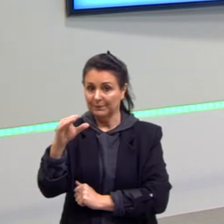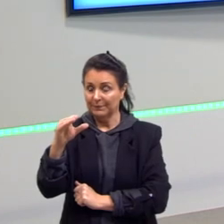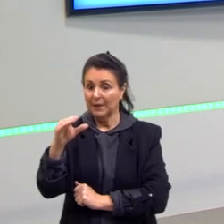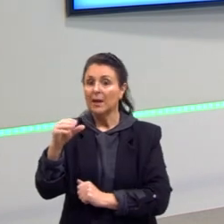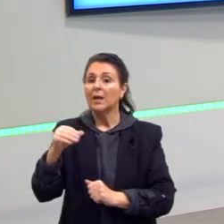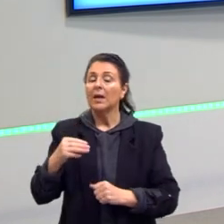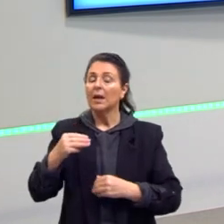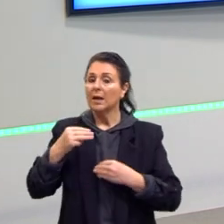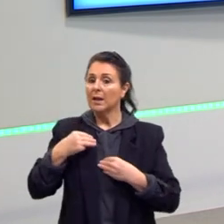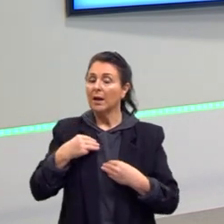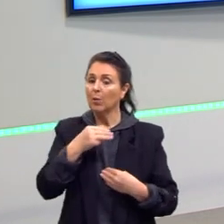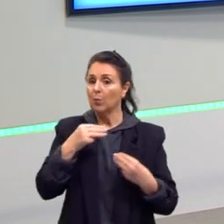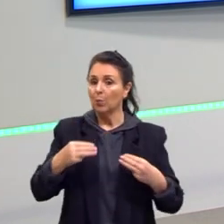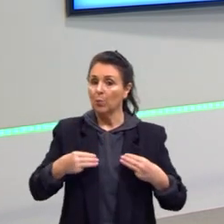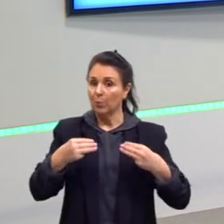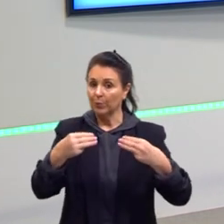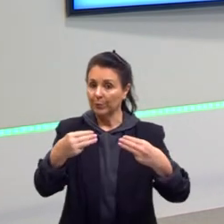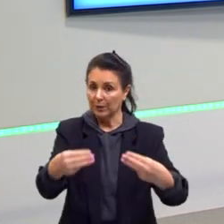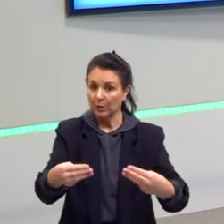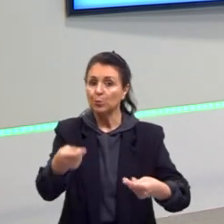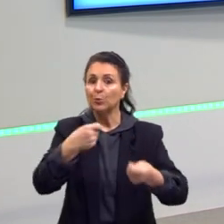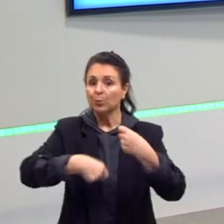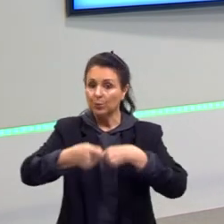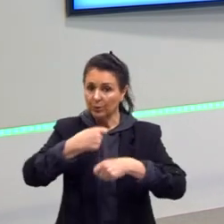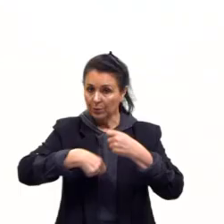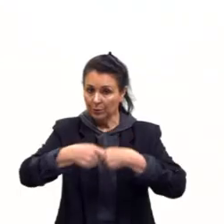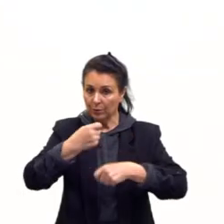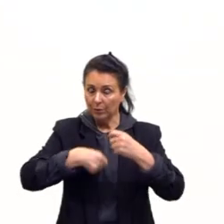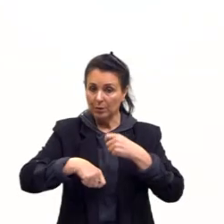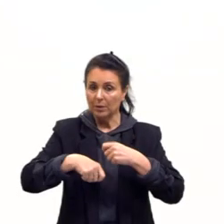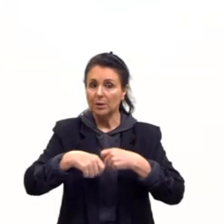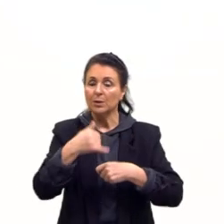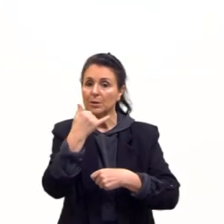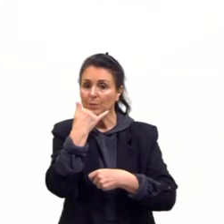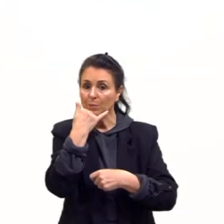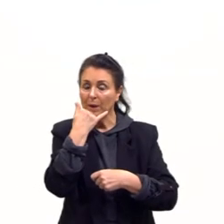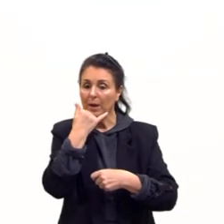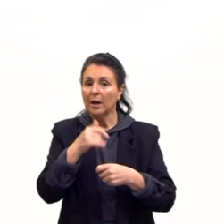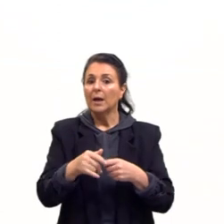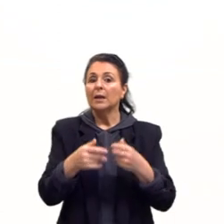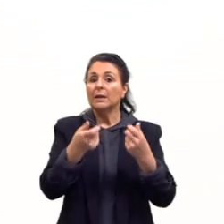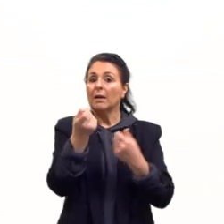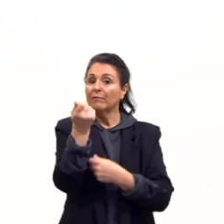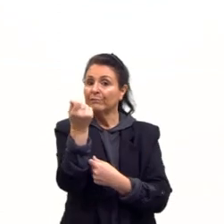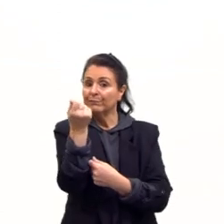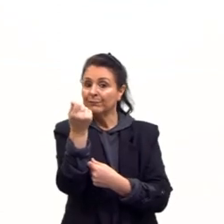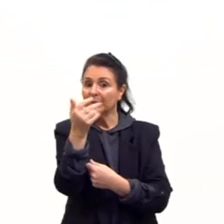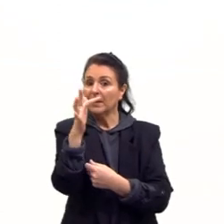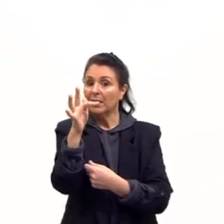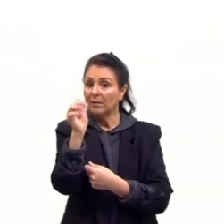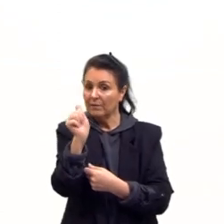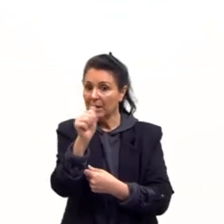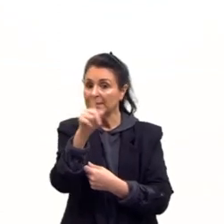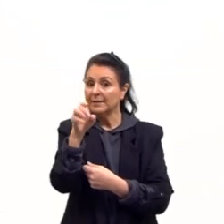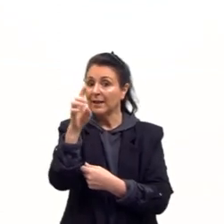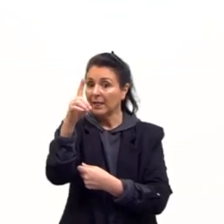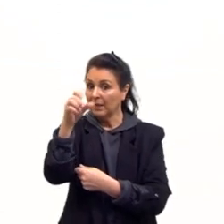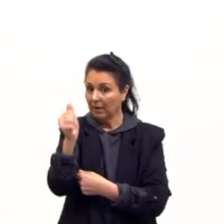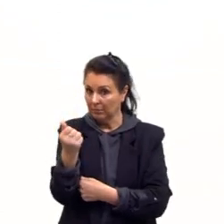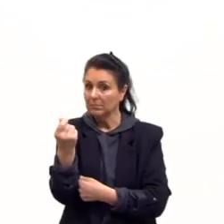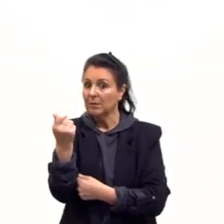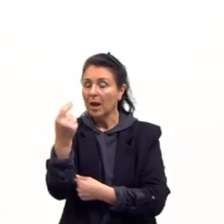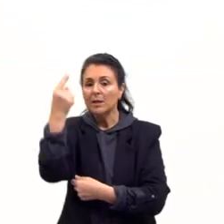da economia, não ministro da fazenda, certo, ele era o ministro da fazenda e eles pensam o plano real.